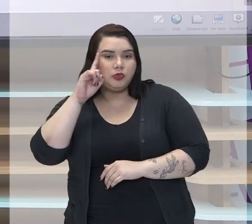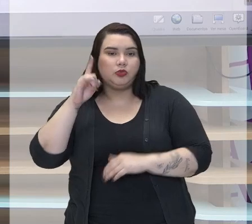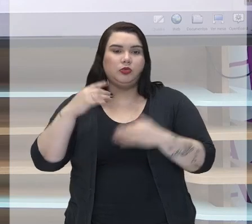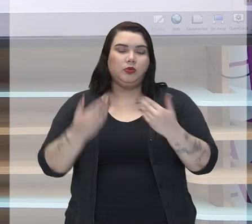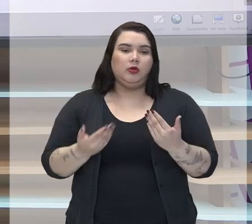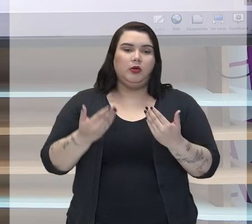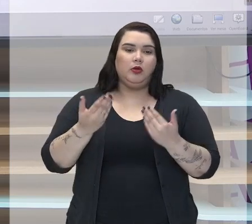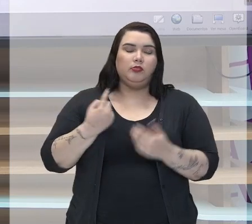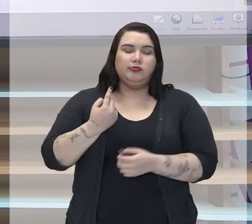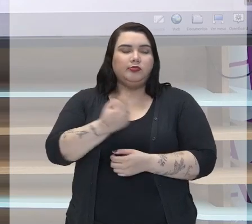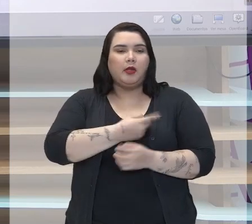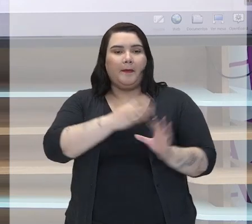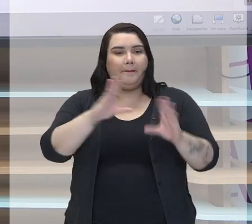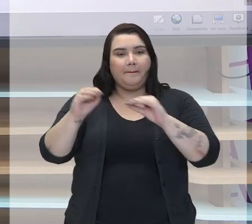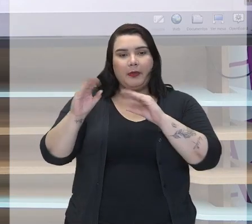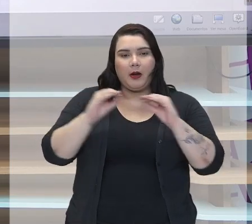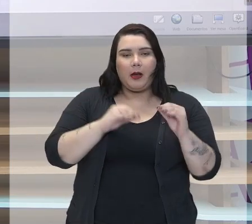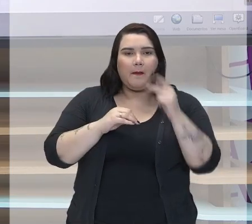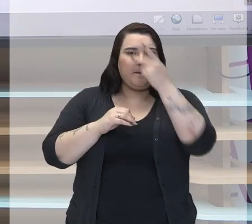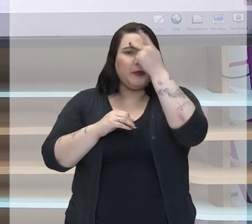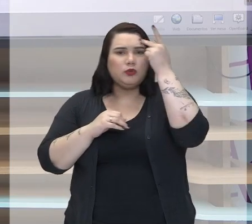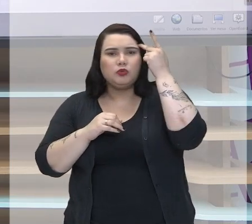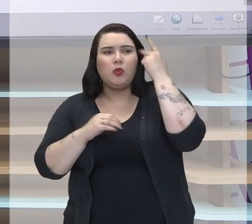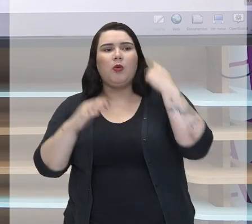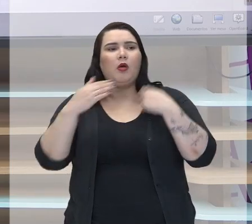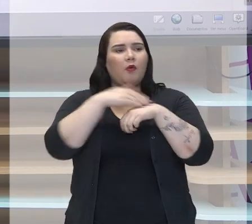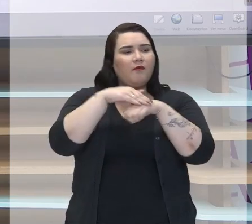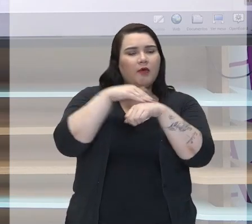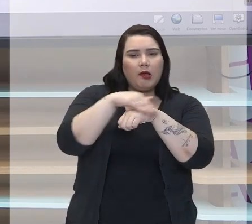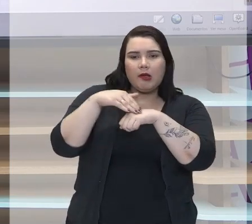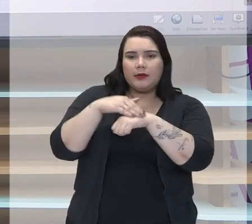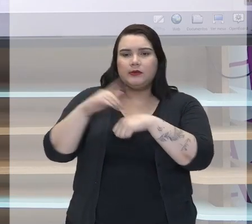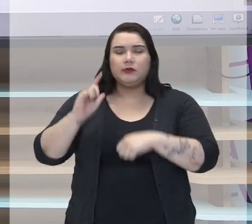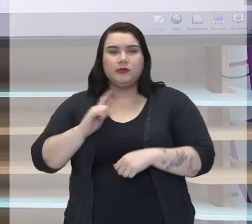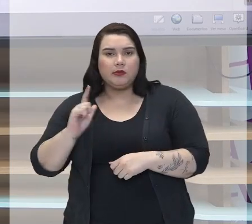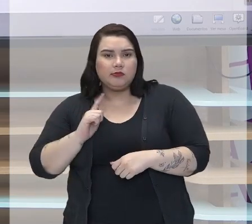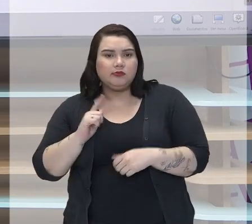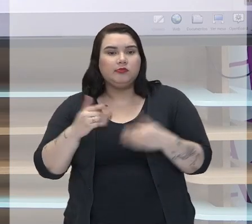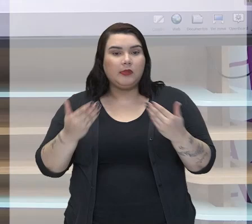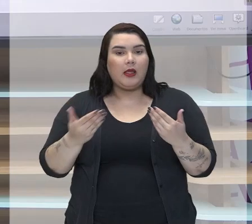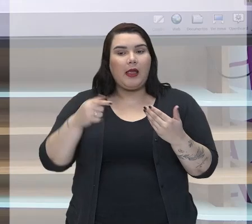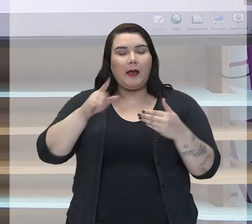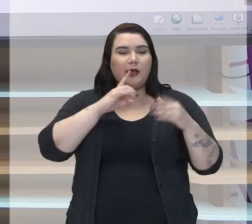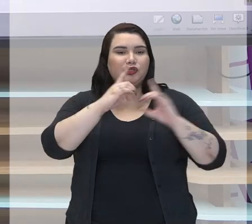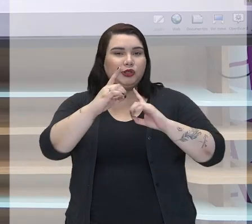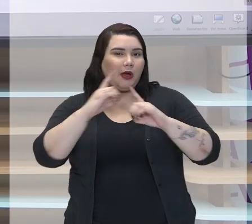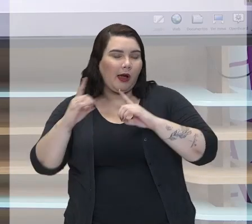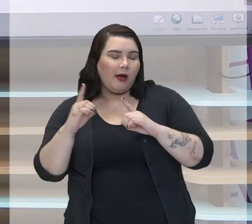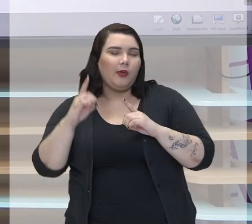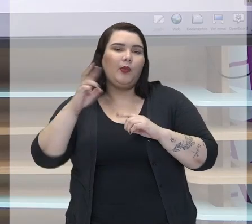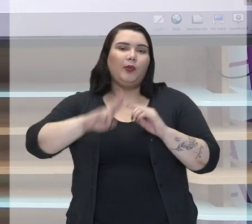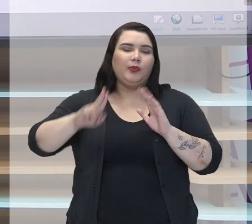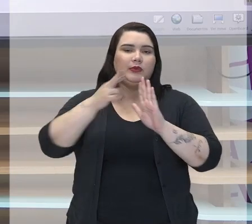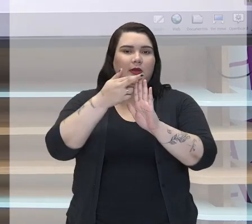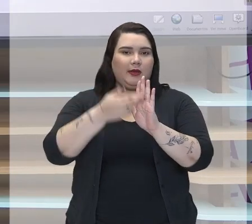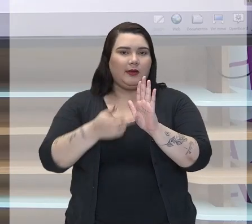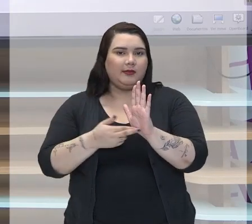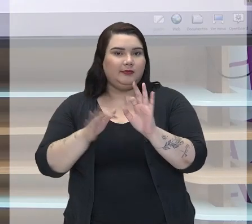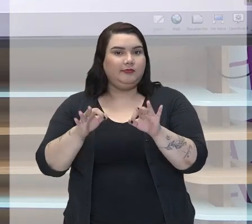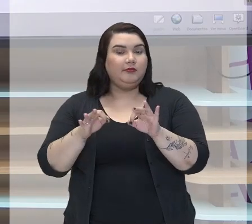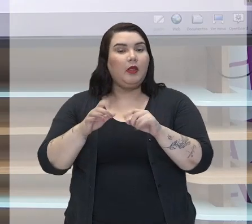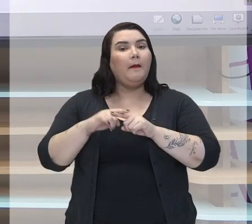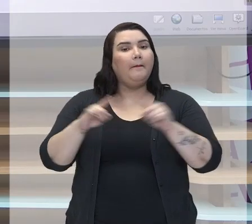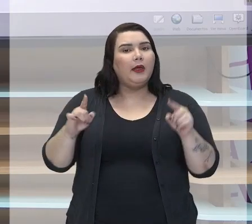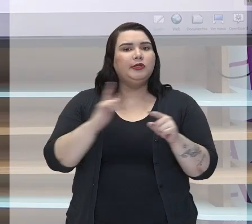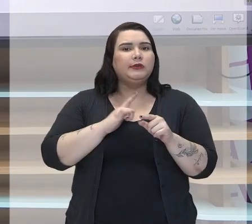conversas, nas nossas tarefas, mas são muitas as regras gramaticais de concordância.